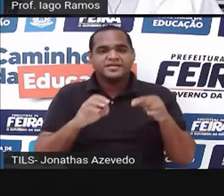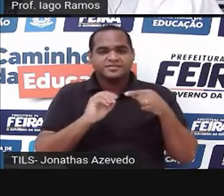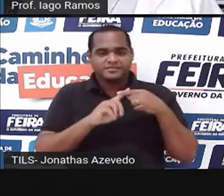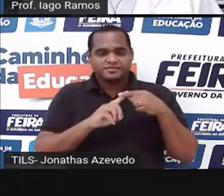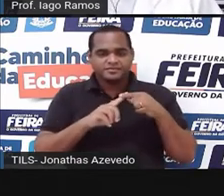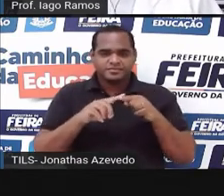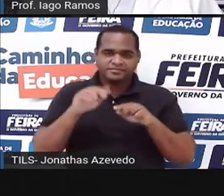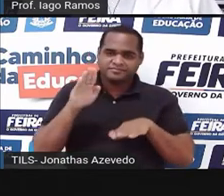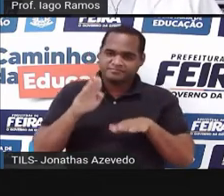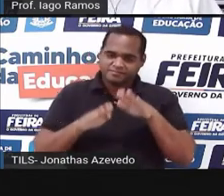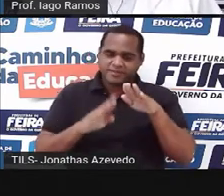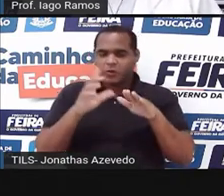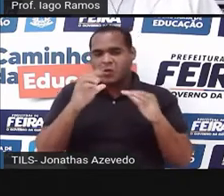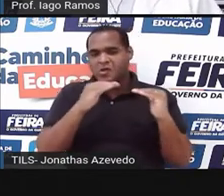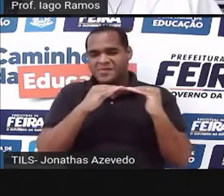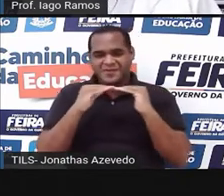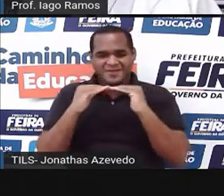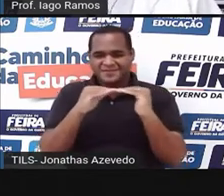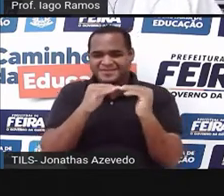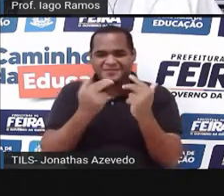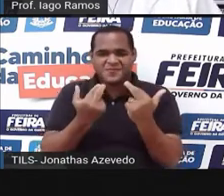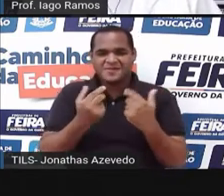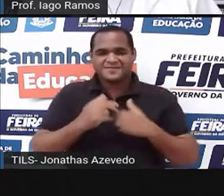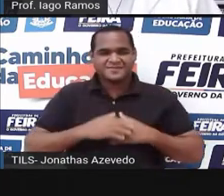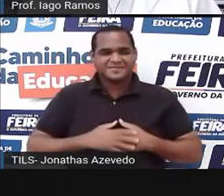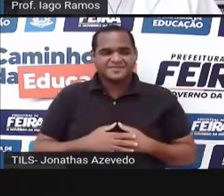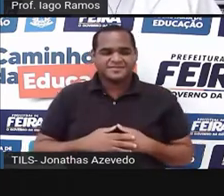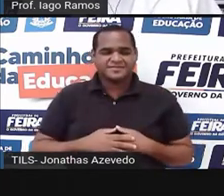são grandezas proporcionais.